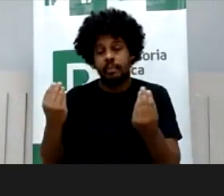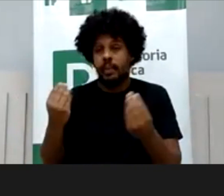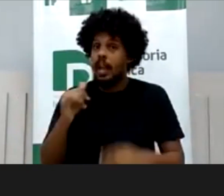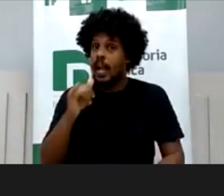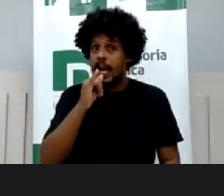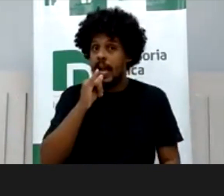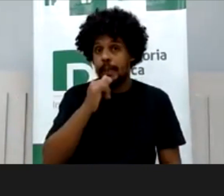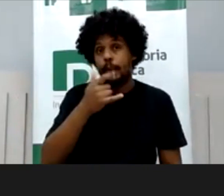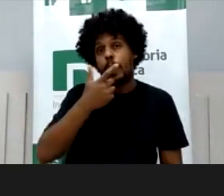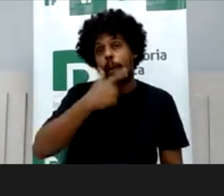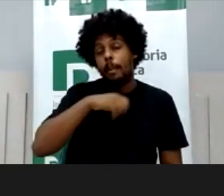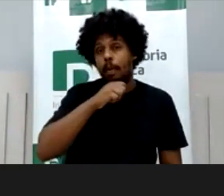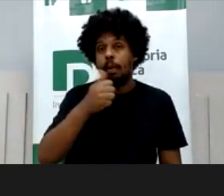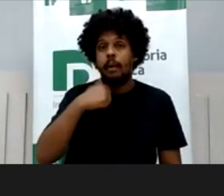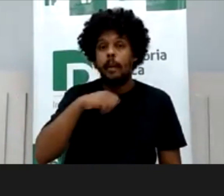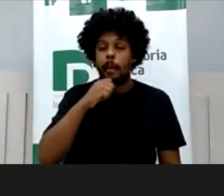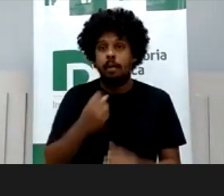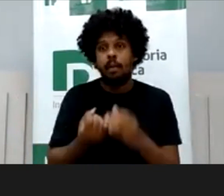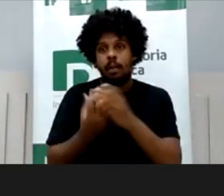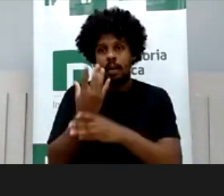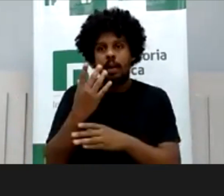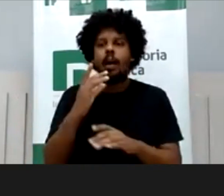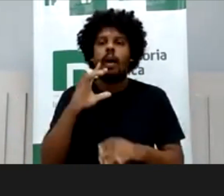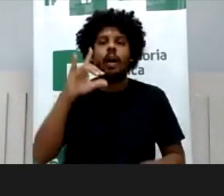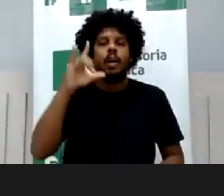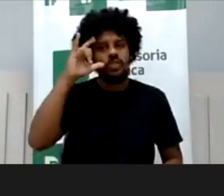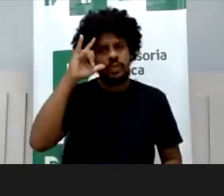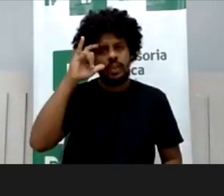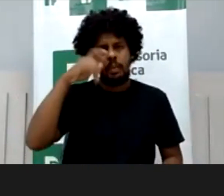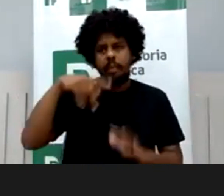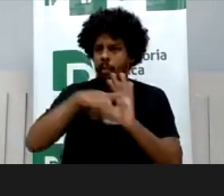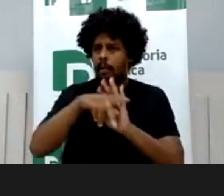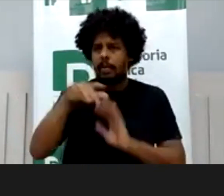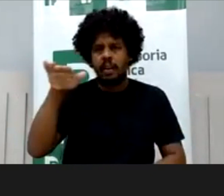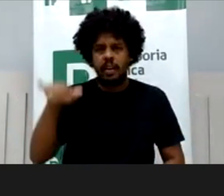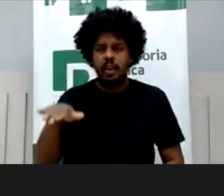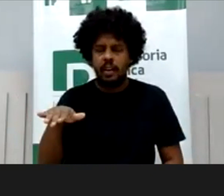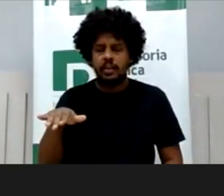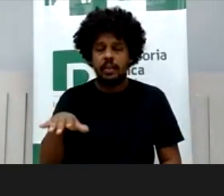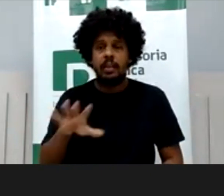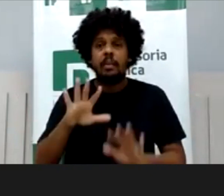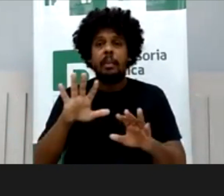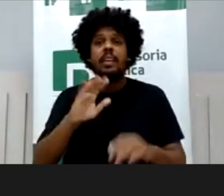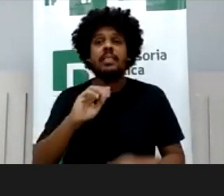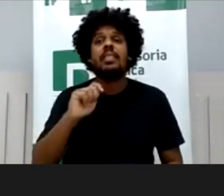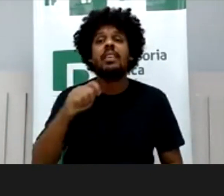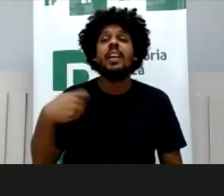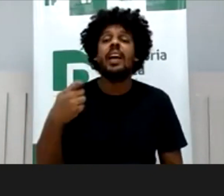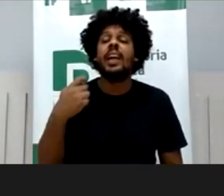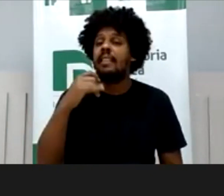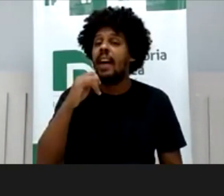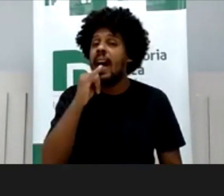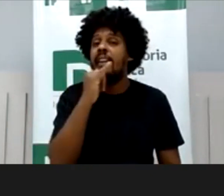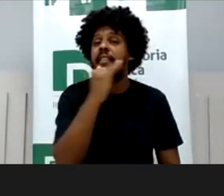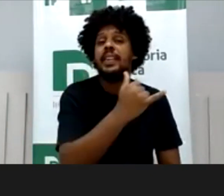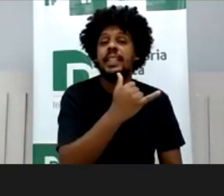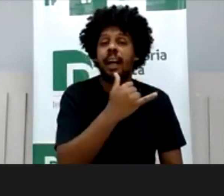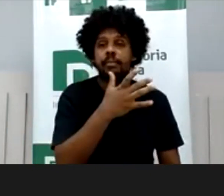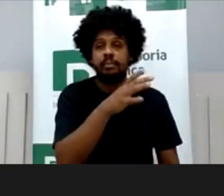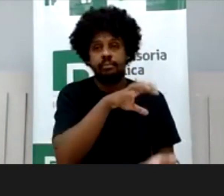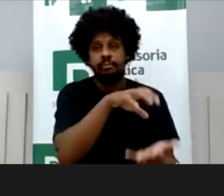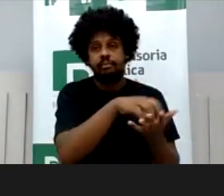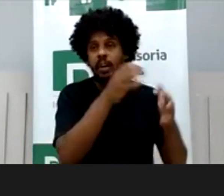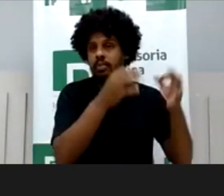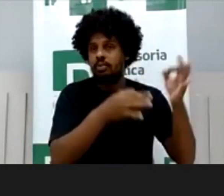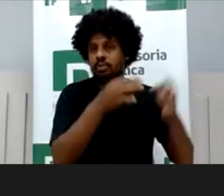específicos, a gente precisaria ter uma, e quem vai avisar, quem vai, né, se não houver essa autorização, isso só